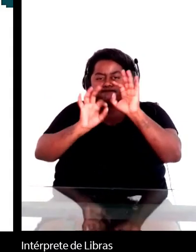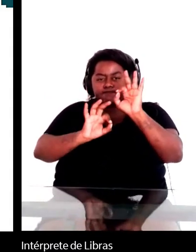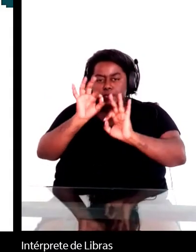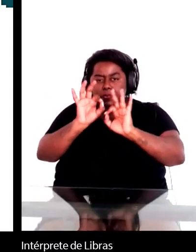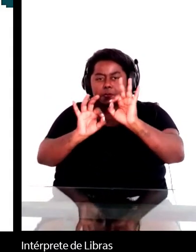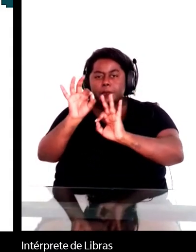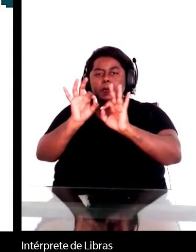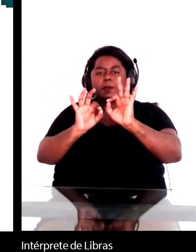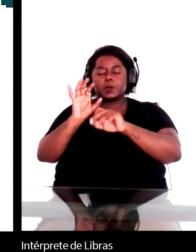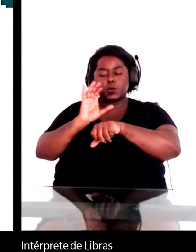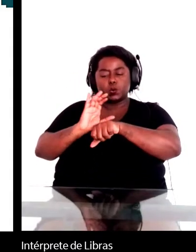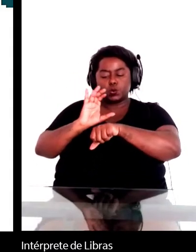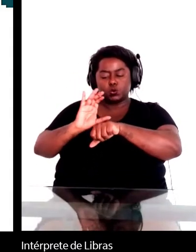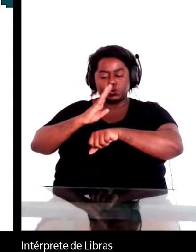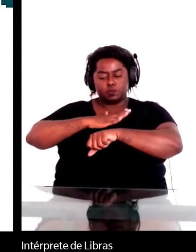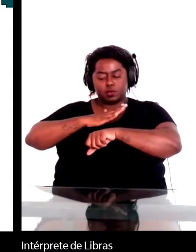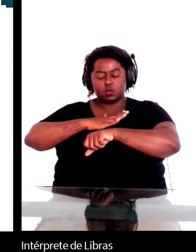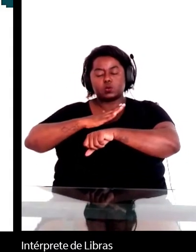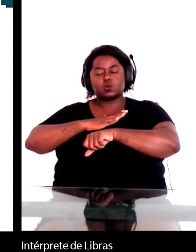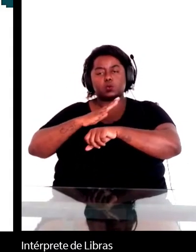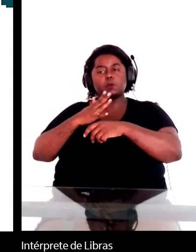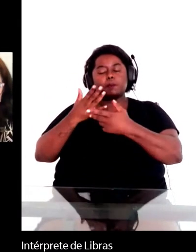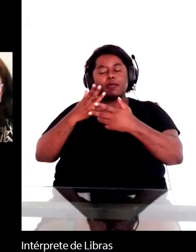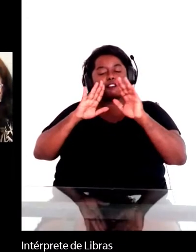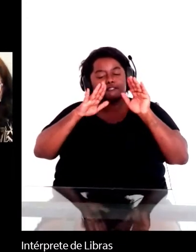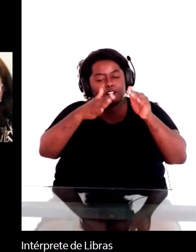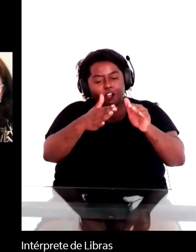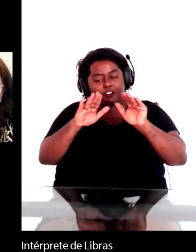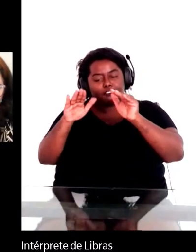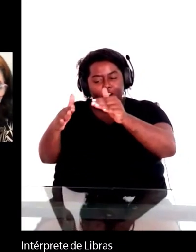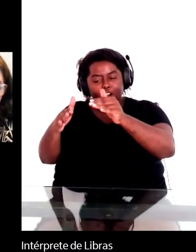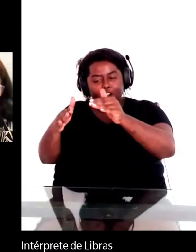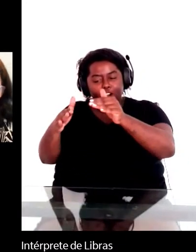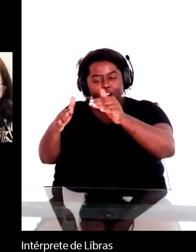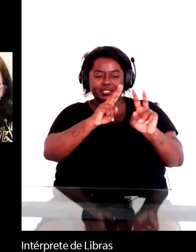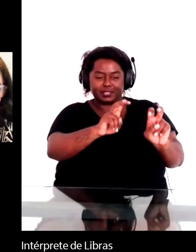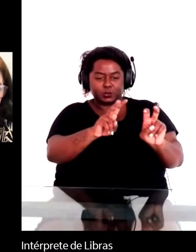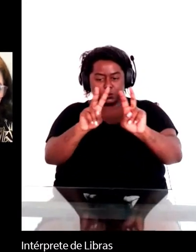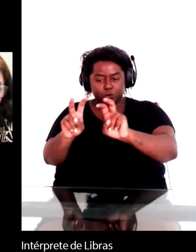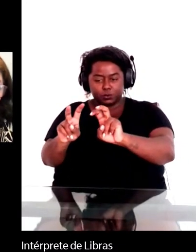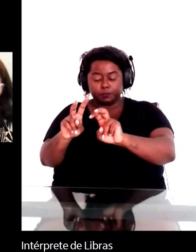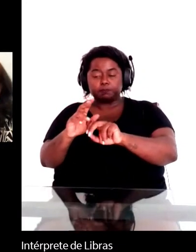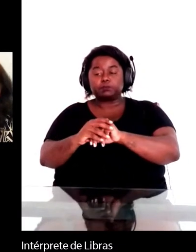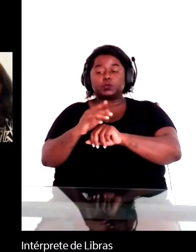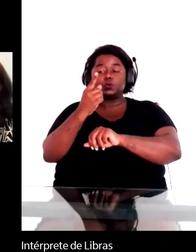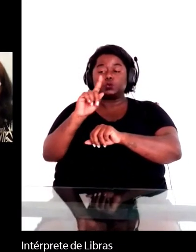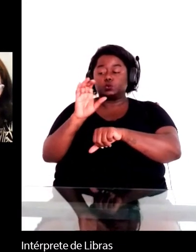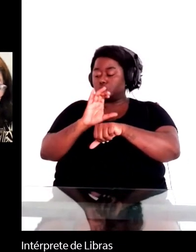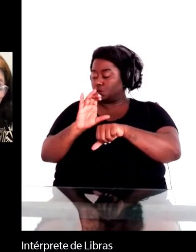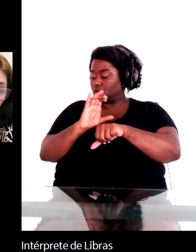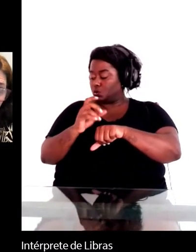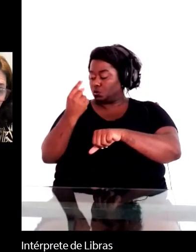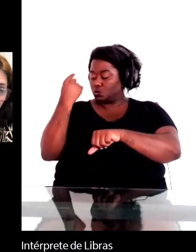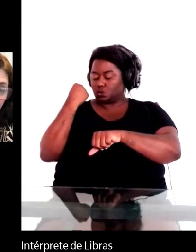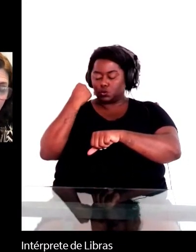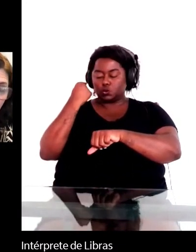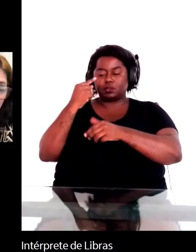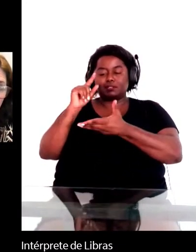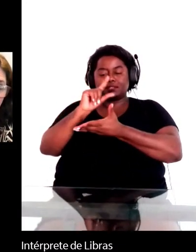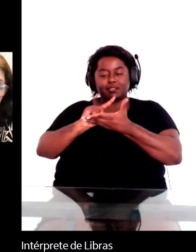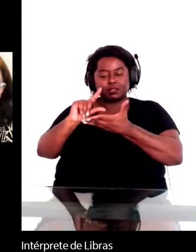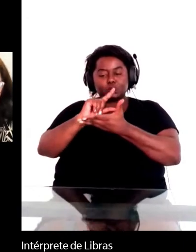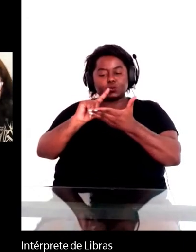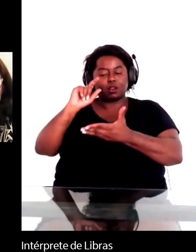Então, nesse último curso de literatura afro-brasileira em tradução, que na verdade foi um curso